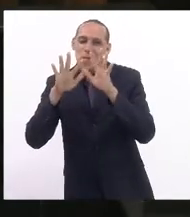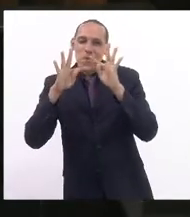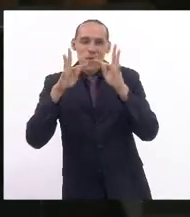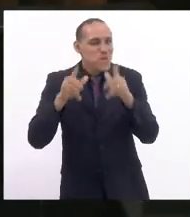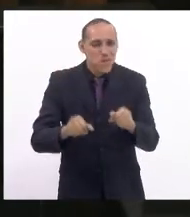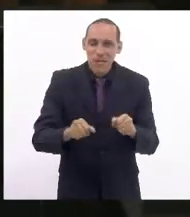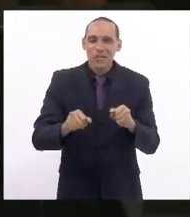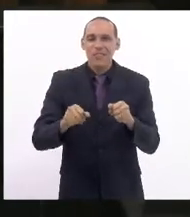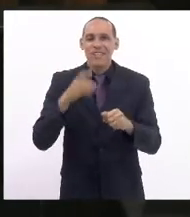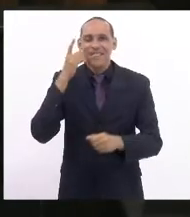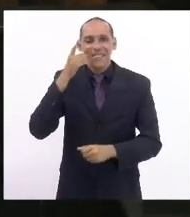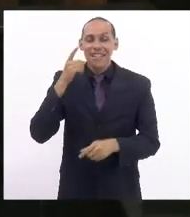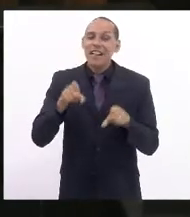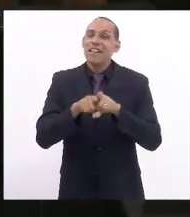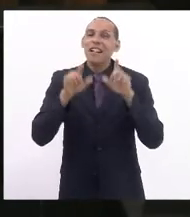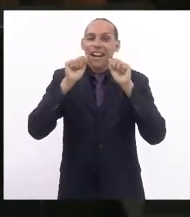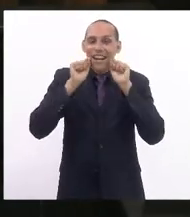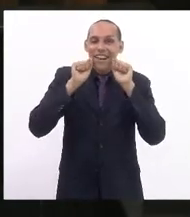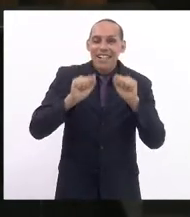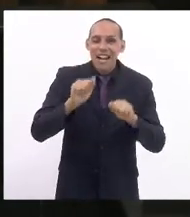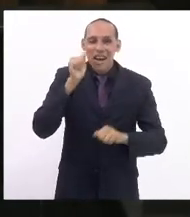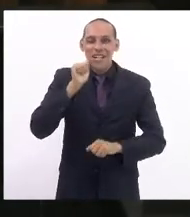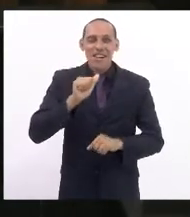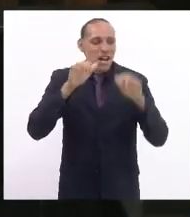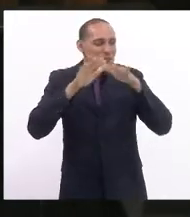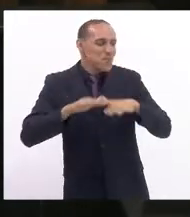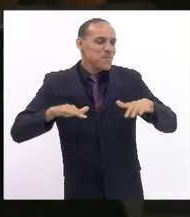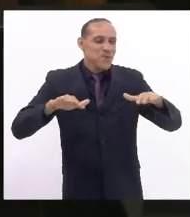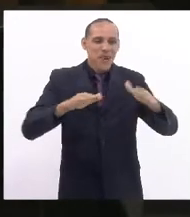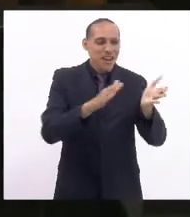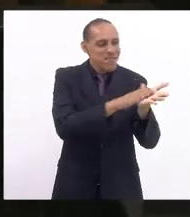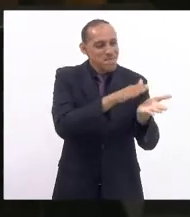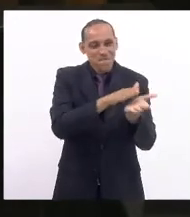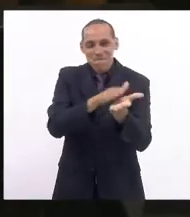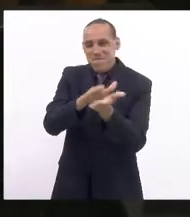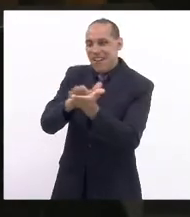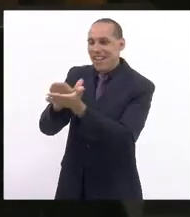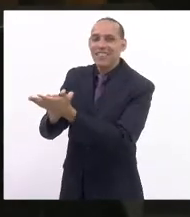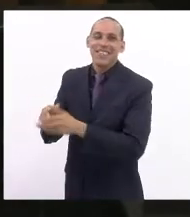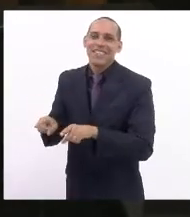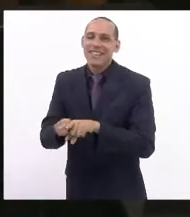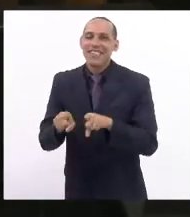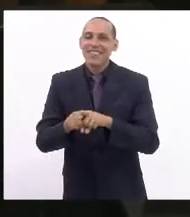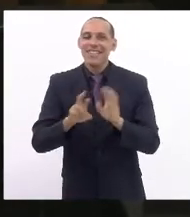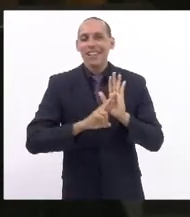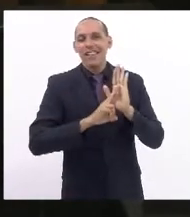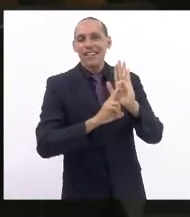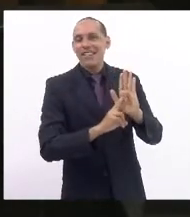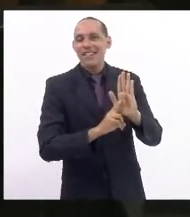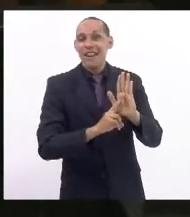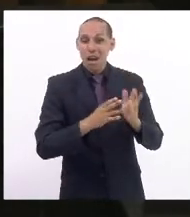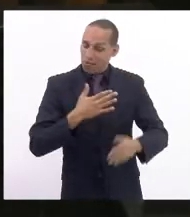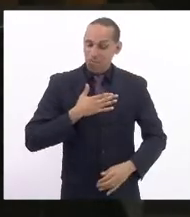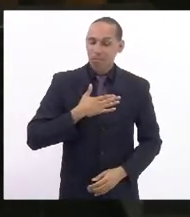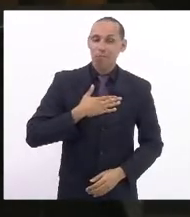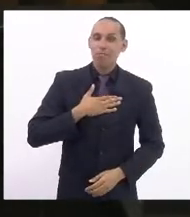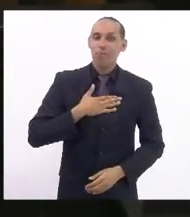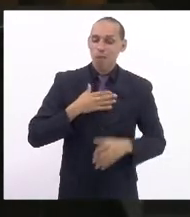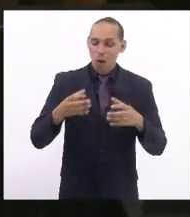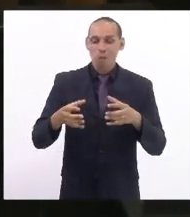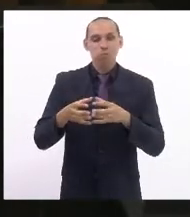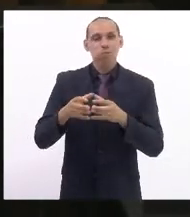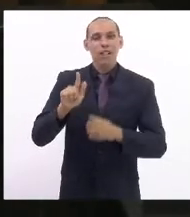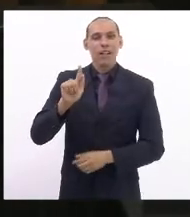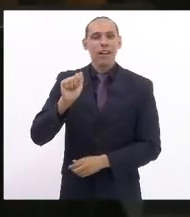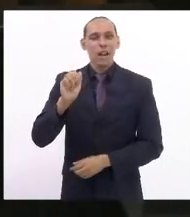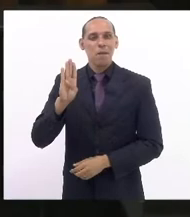saudar todas as assessoras que estão aqui, inclusive representando o meu gabinete, a Gabriela